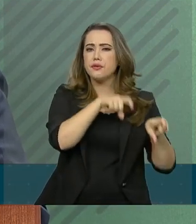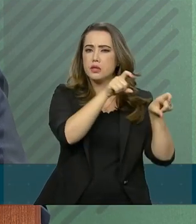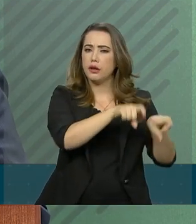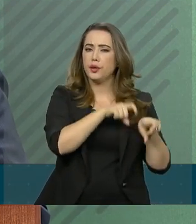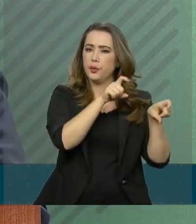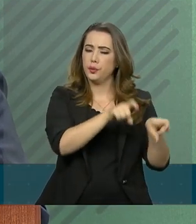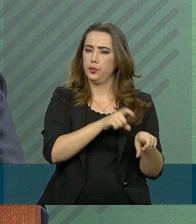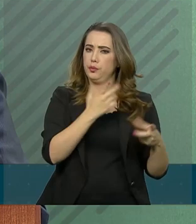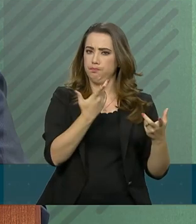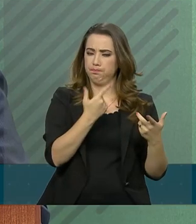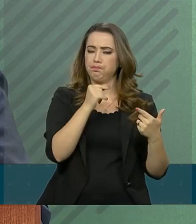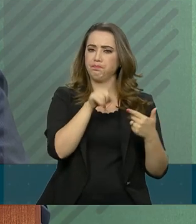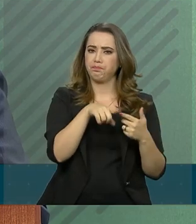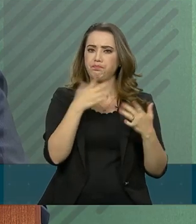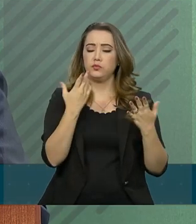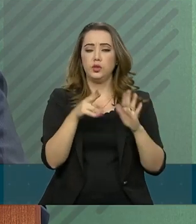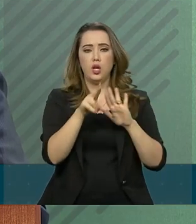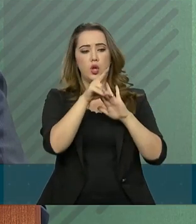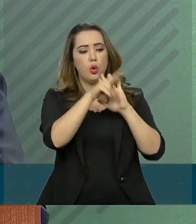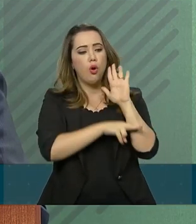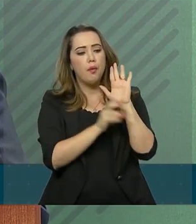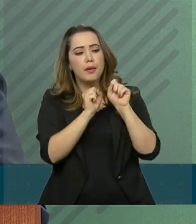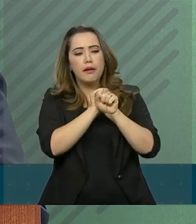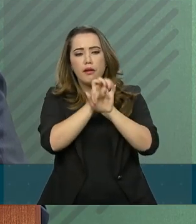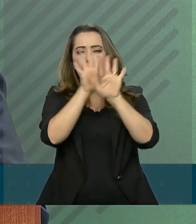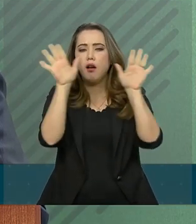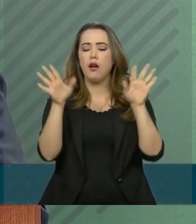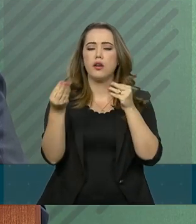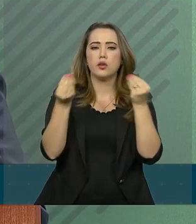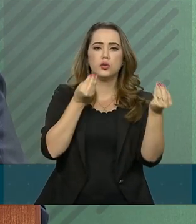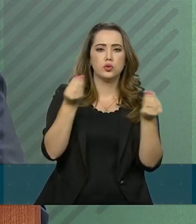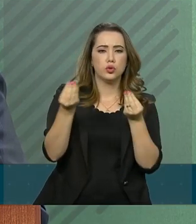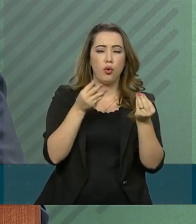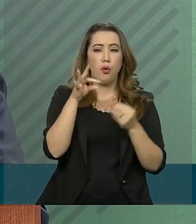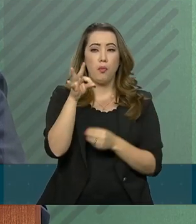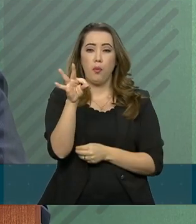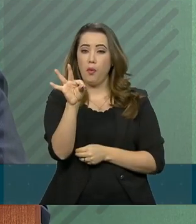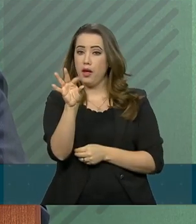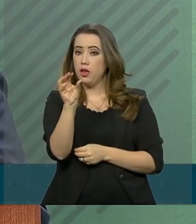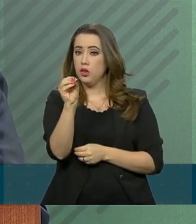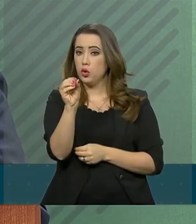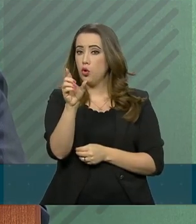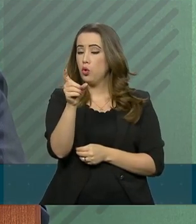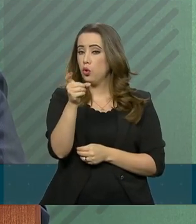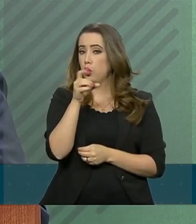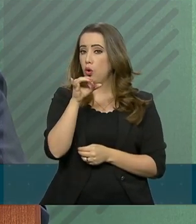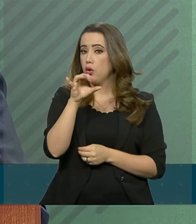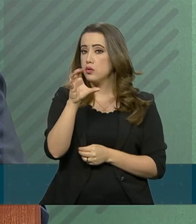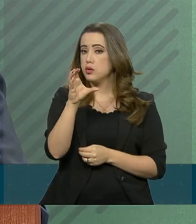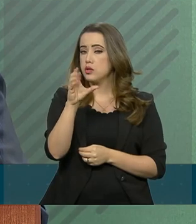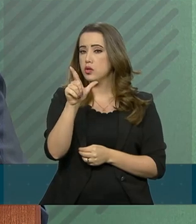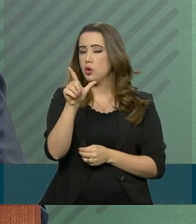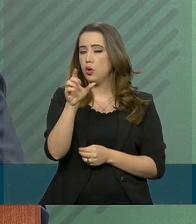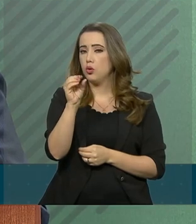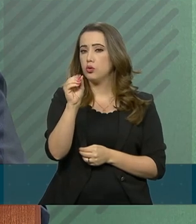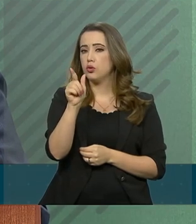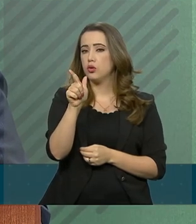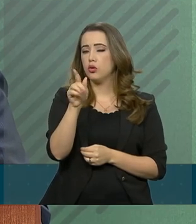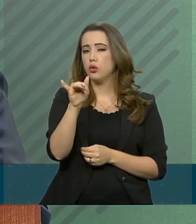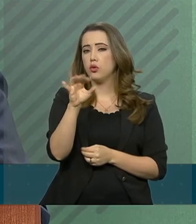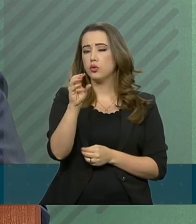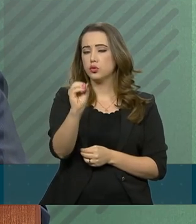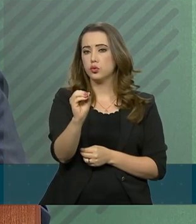critérios de avaliação e de classificação toxicológica dos produtos no Brasil.